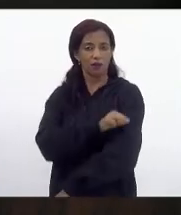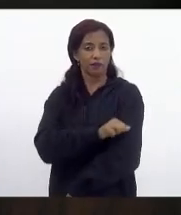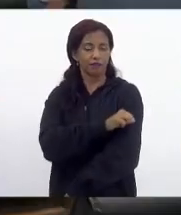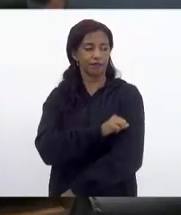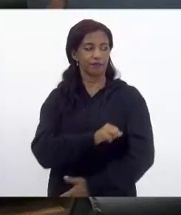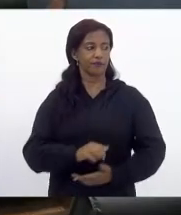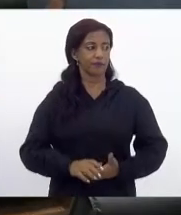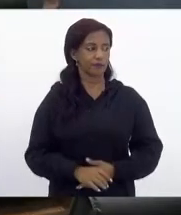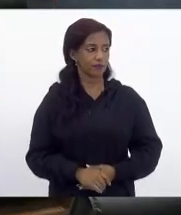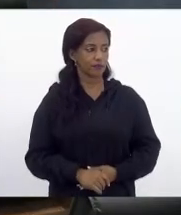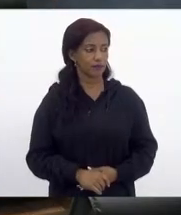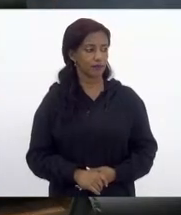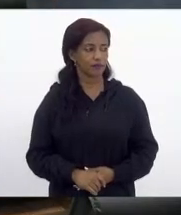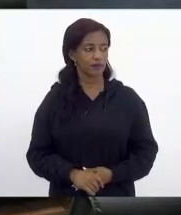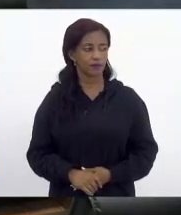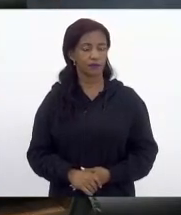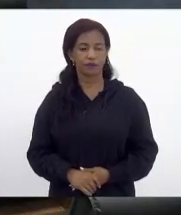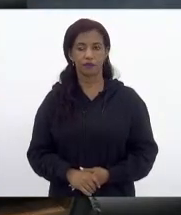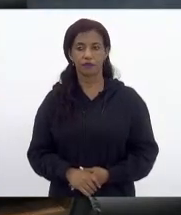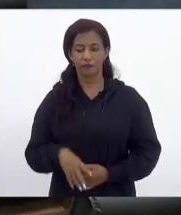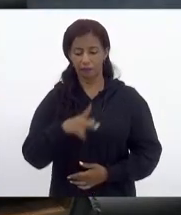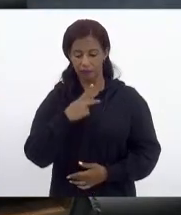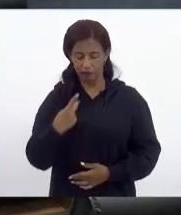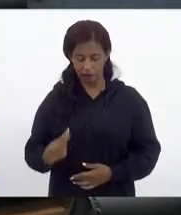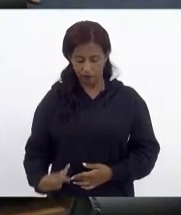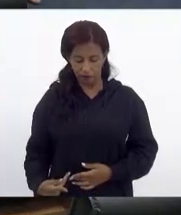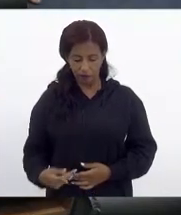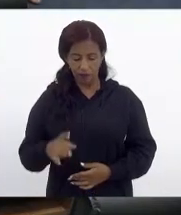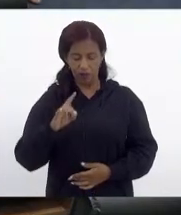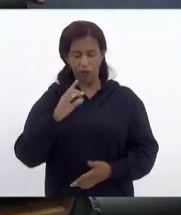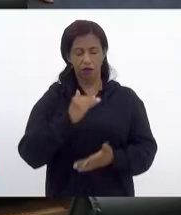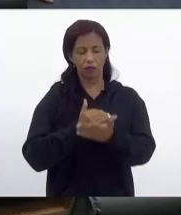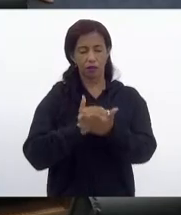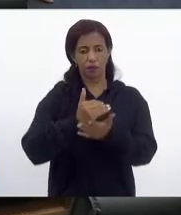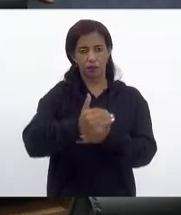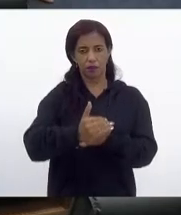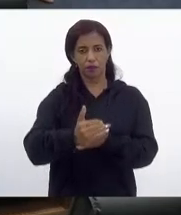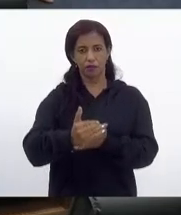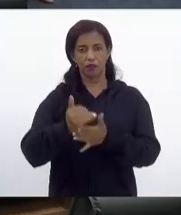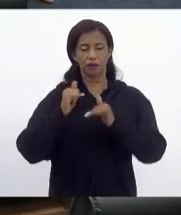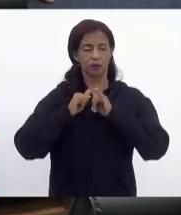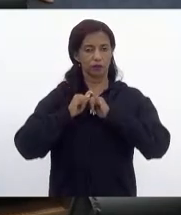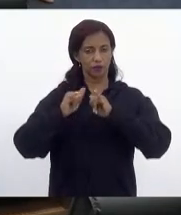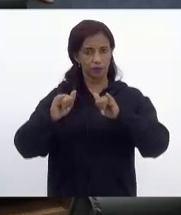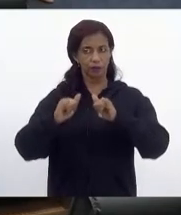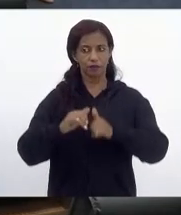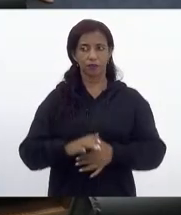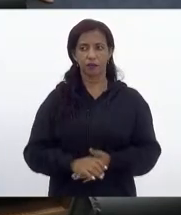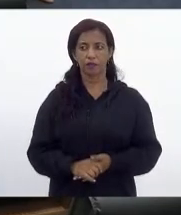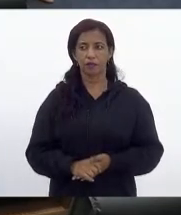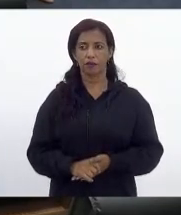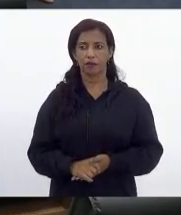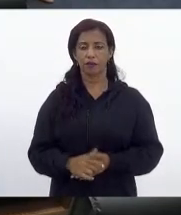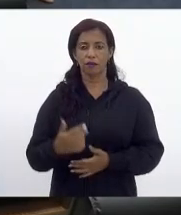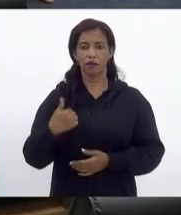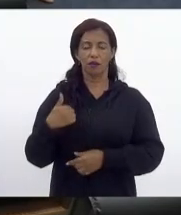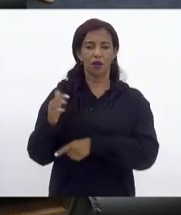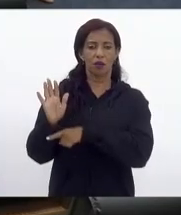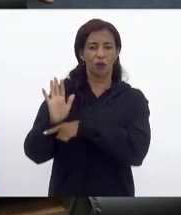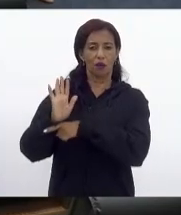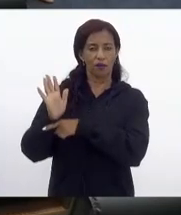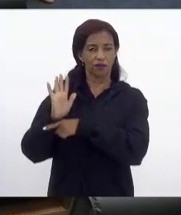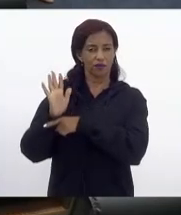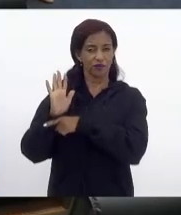deputado Enfermeira Rejane. Presidente, só para inicialmente comunicar que o meu vídeo aqui está